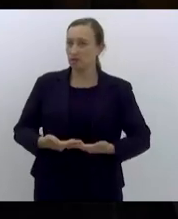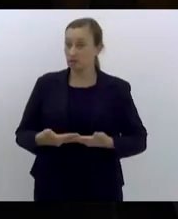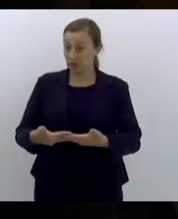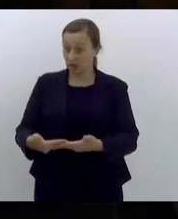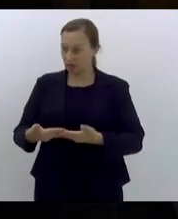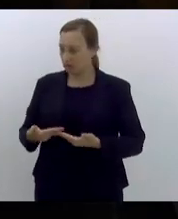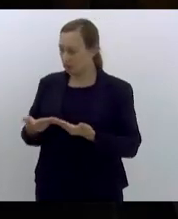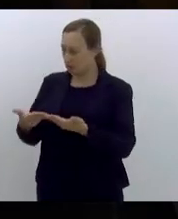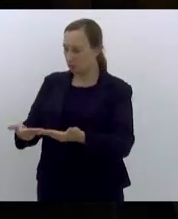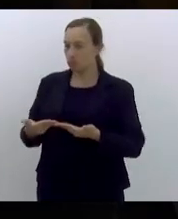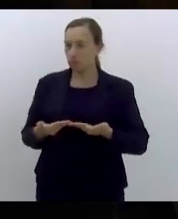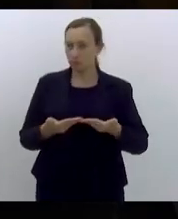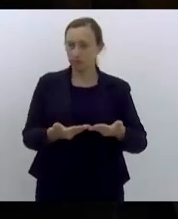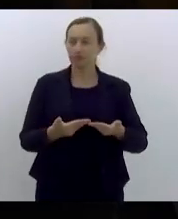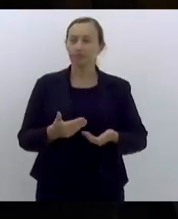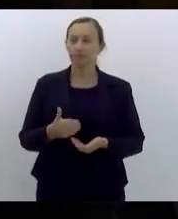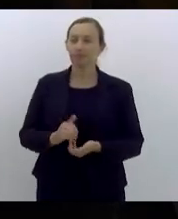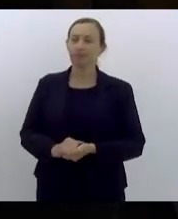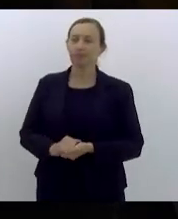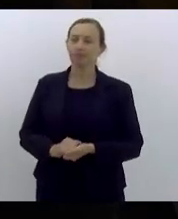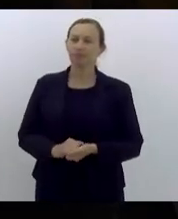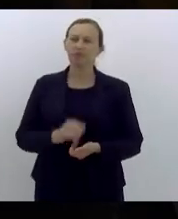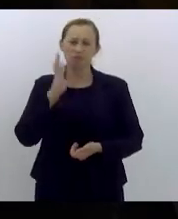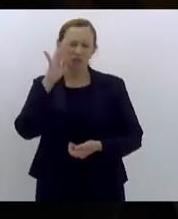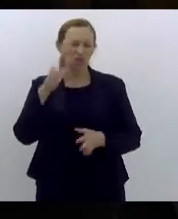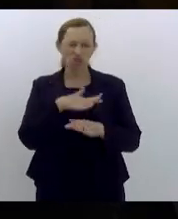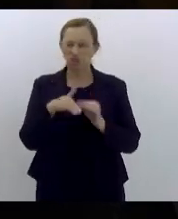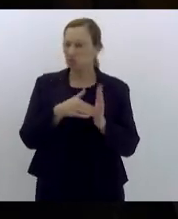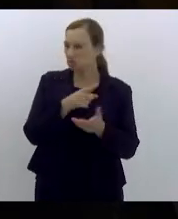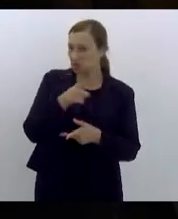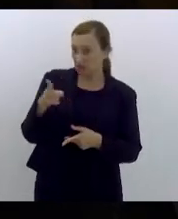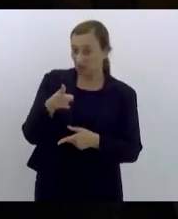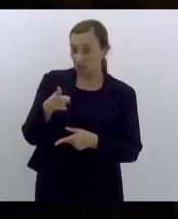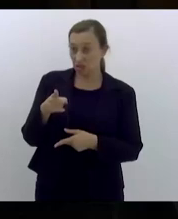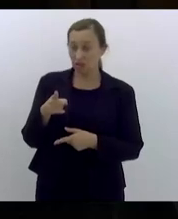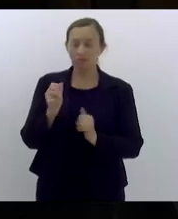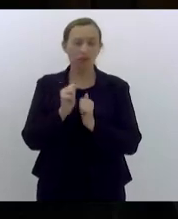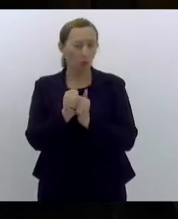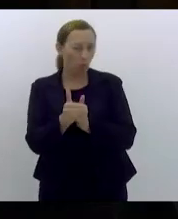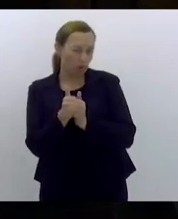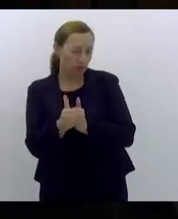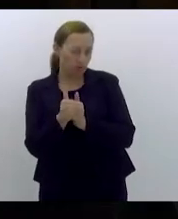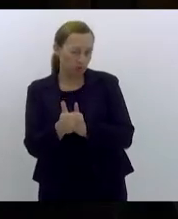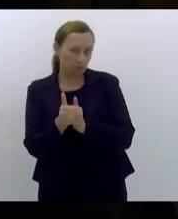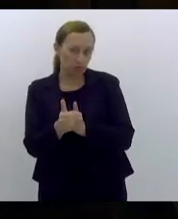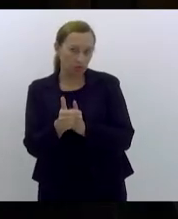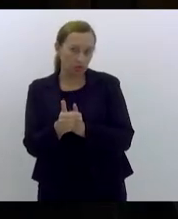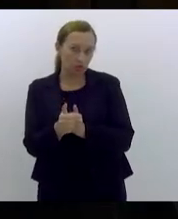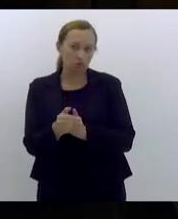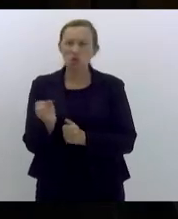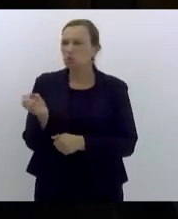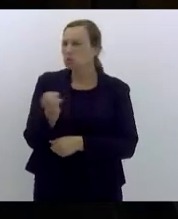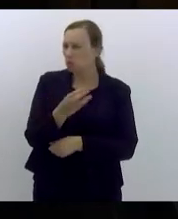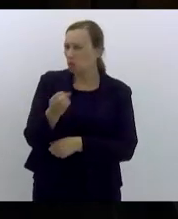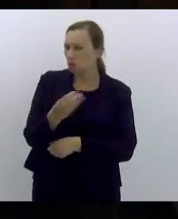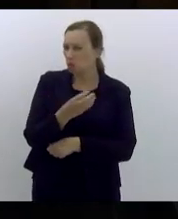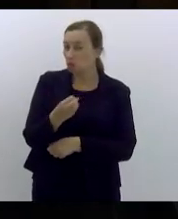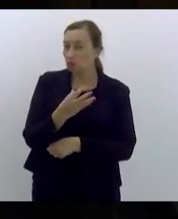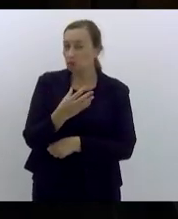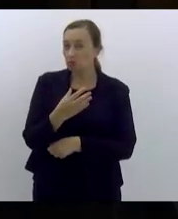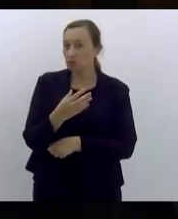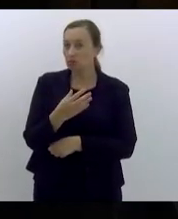das entregadoras imagino que todas e todos vocês ou a maioria tenham acompanhado recentemente os